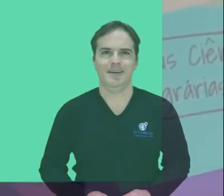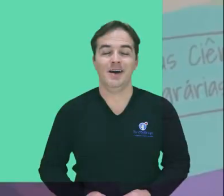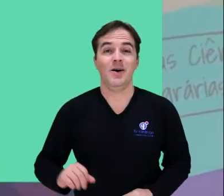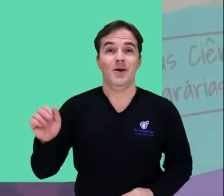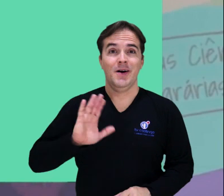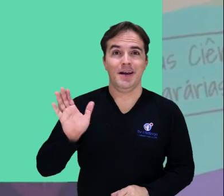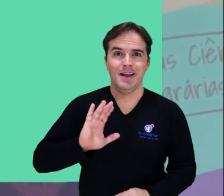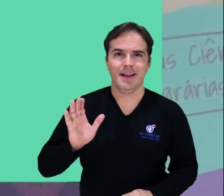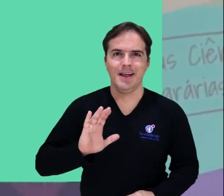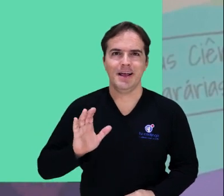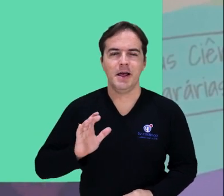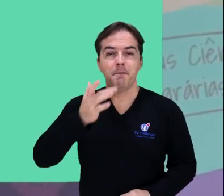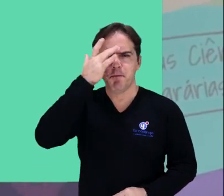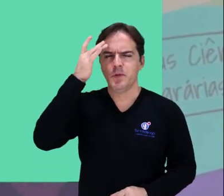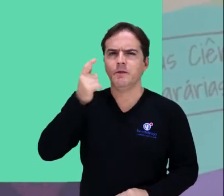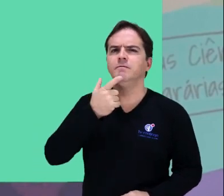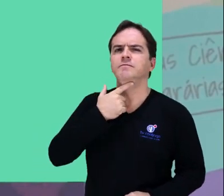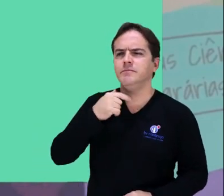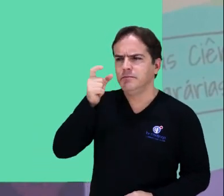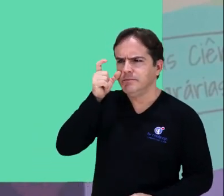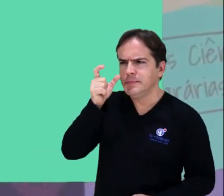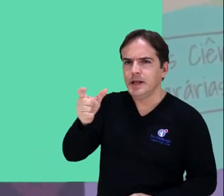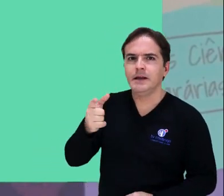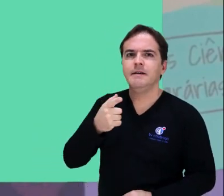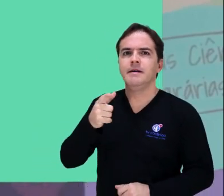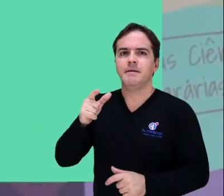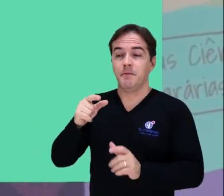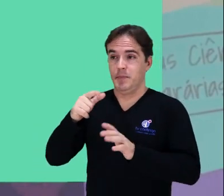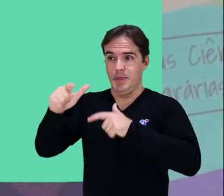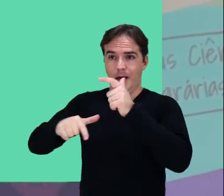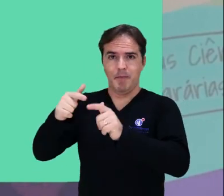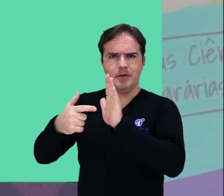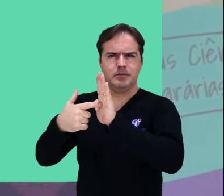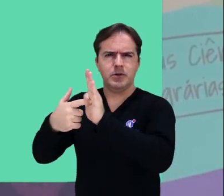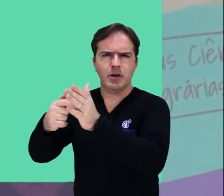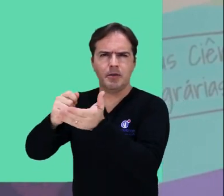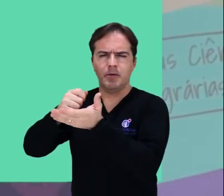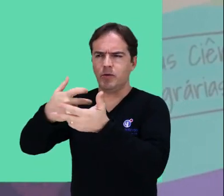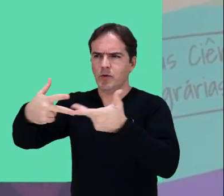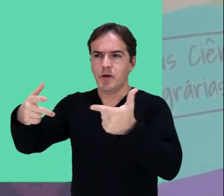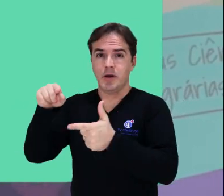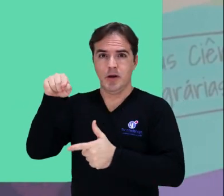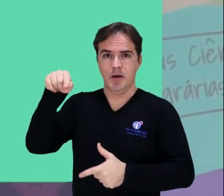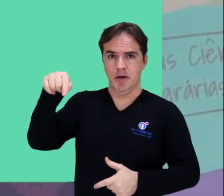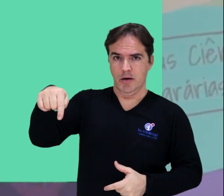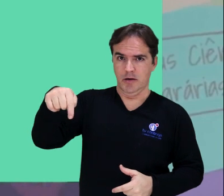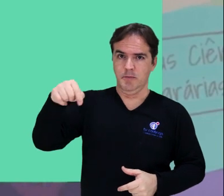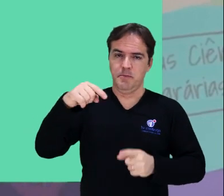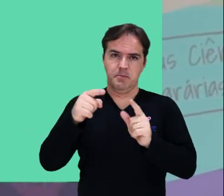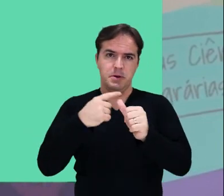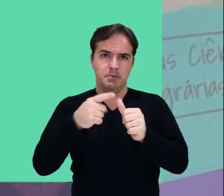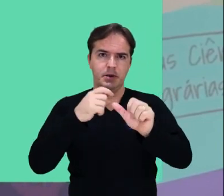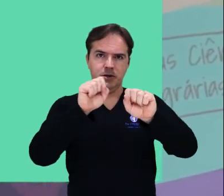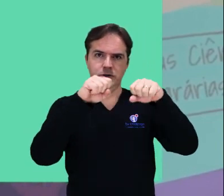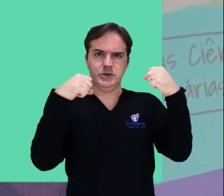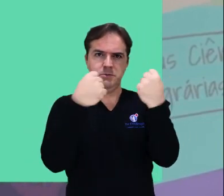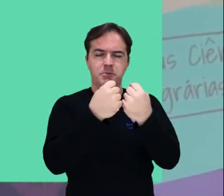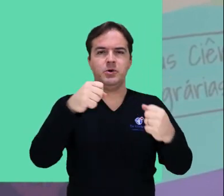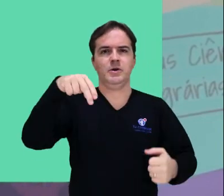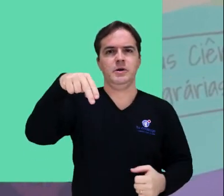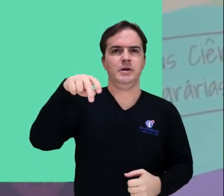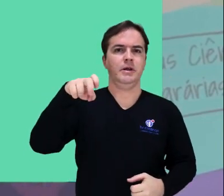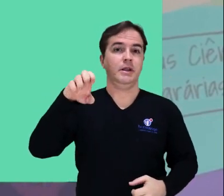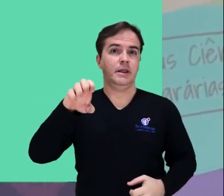Olá, os interessados em apresentar trabalhos no primeiro simpósio NEPST tem até hoje para realizar a submissão.